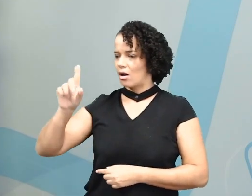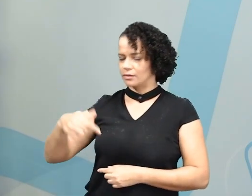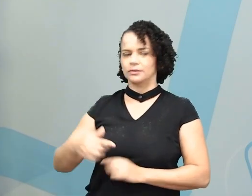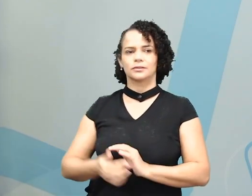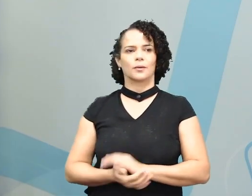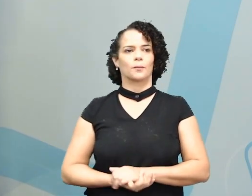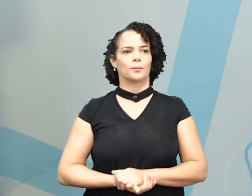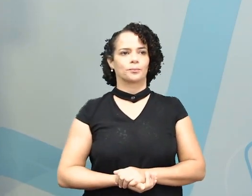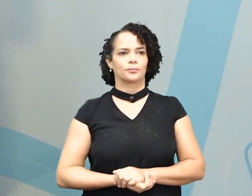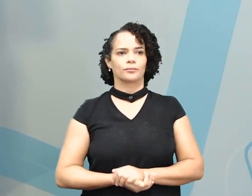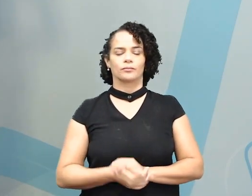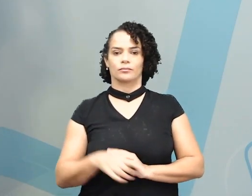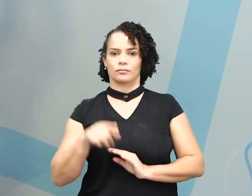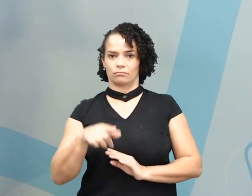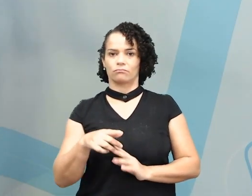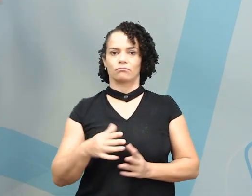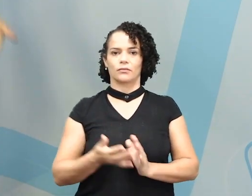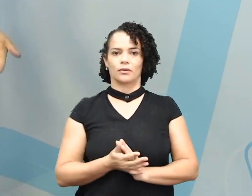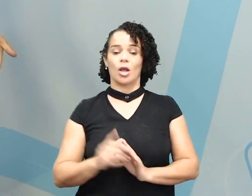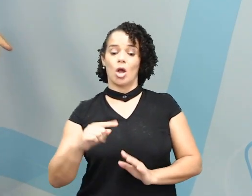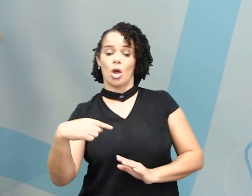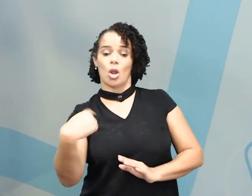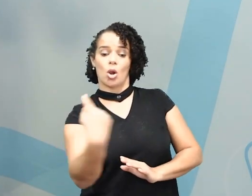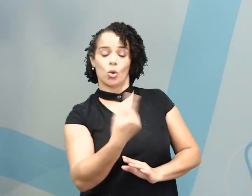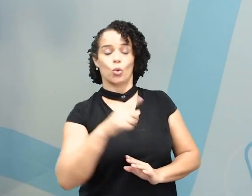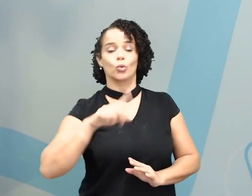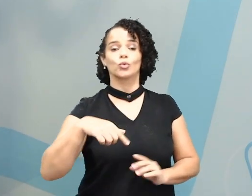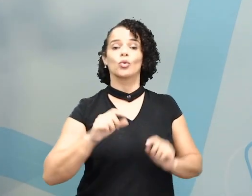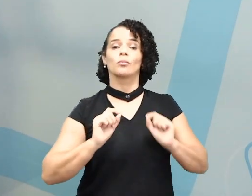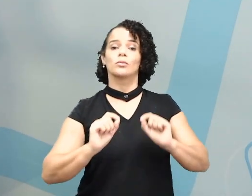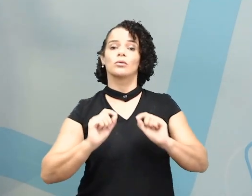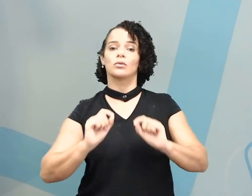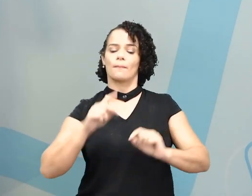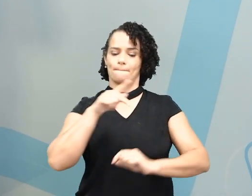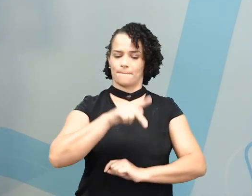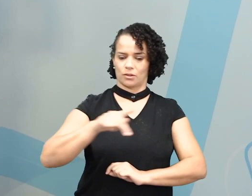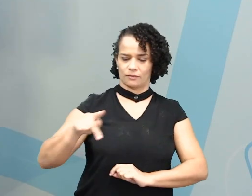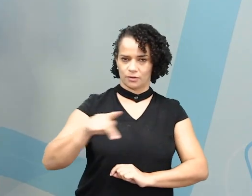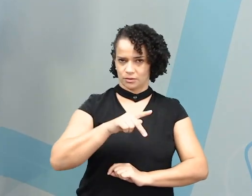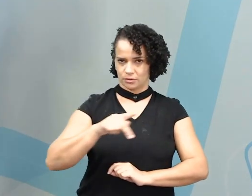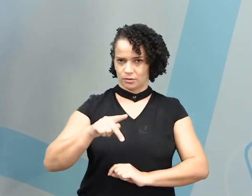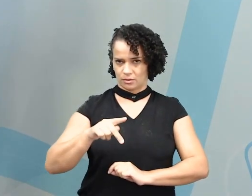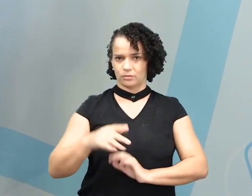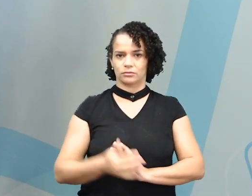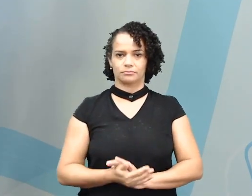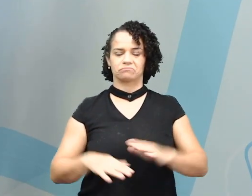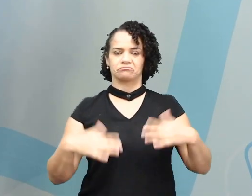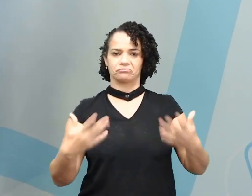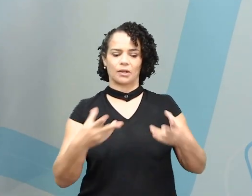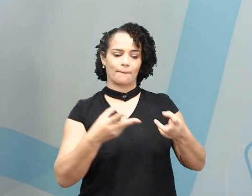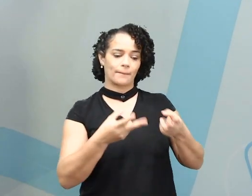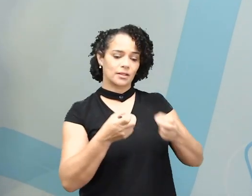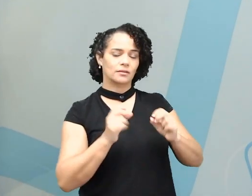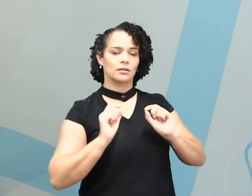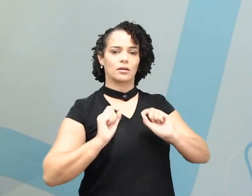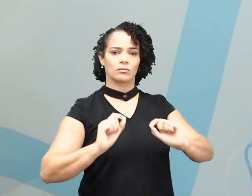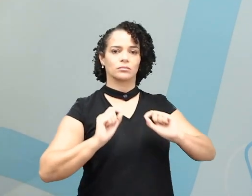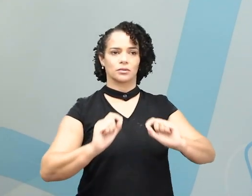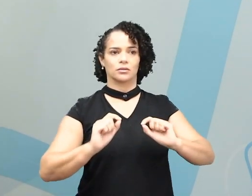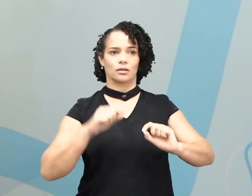teachers, e nós somos professores. We are teachers. Então percebam que